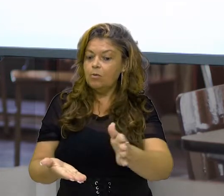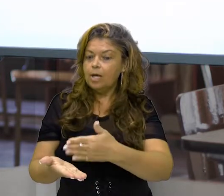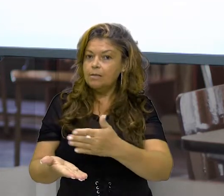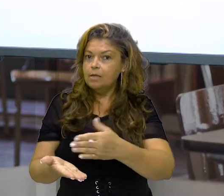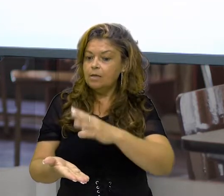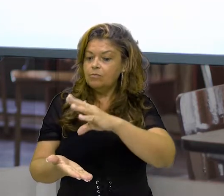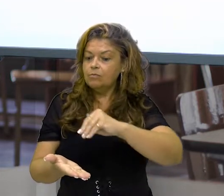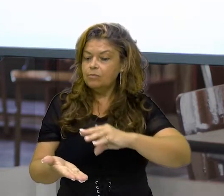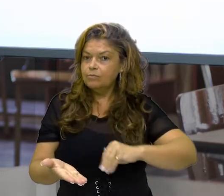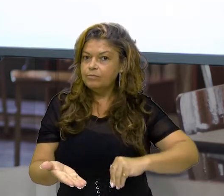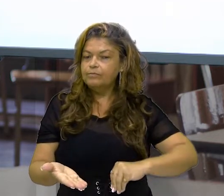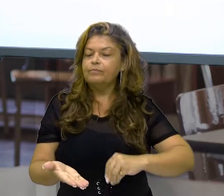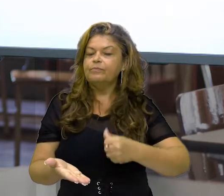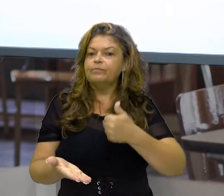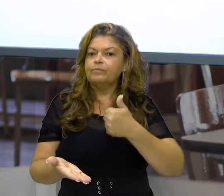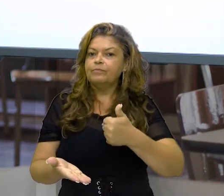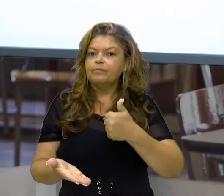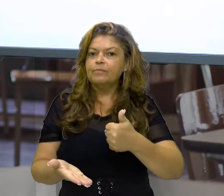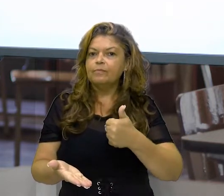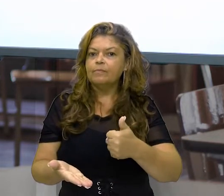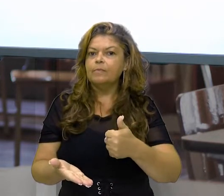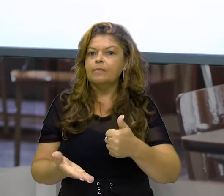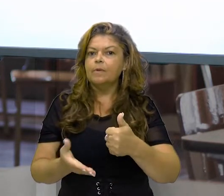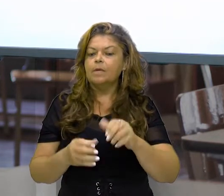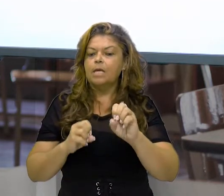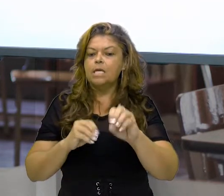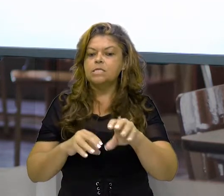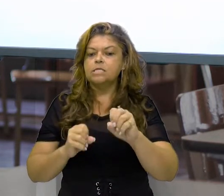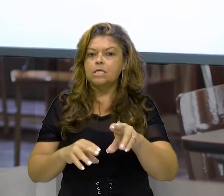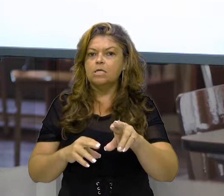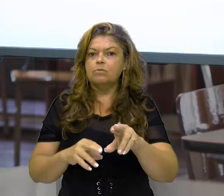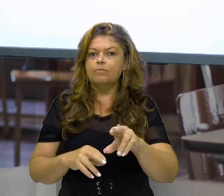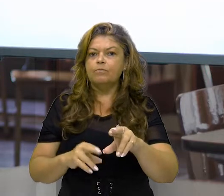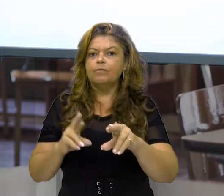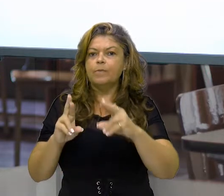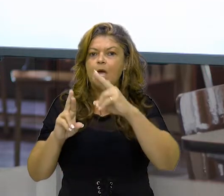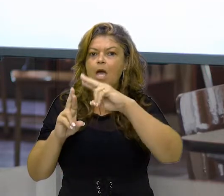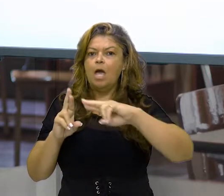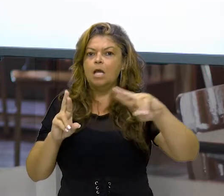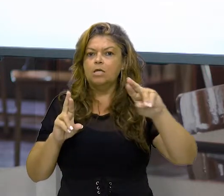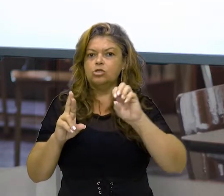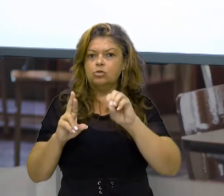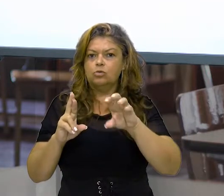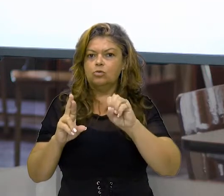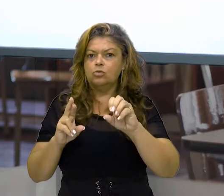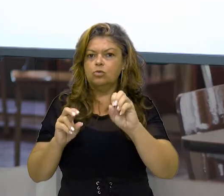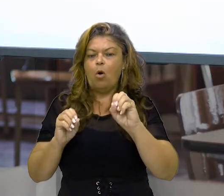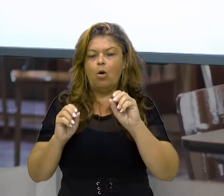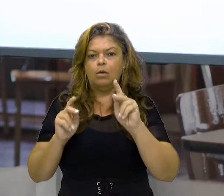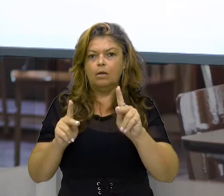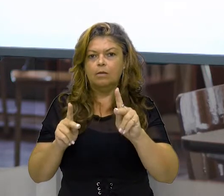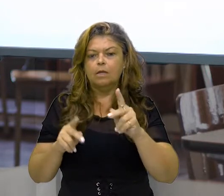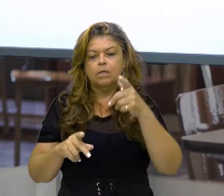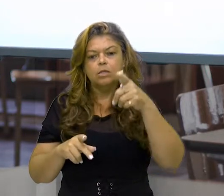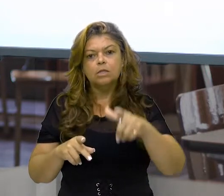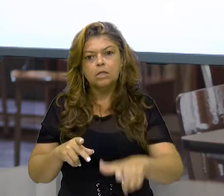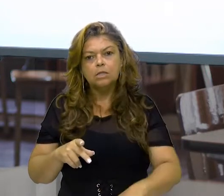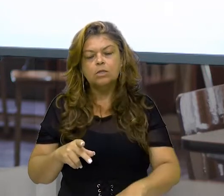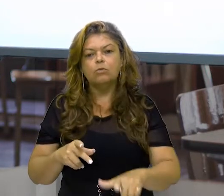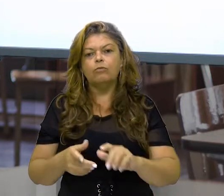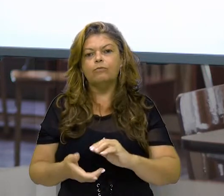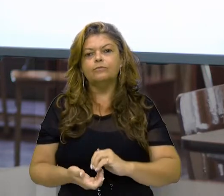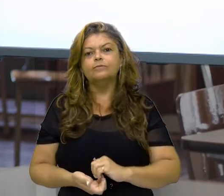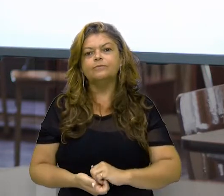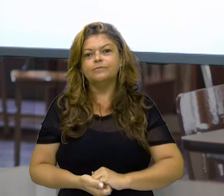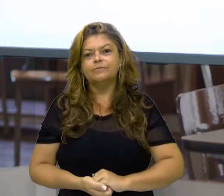religioso, o nosso terceiro material, ok? Então, hoje teremos mais uma aulinha especial de ensino religioso,